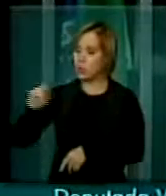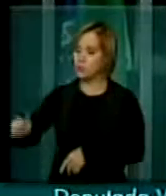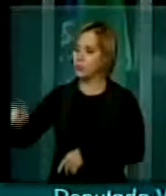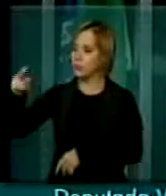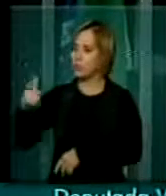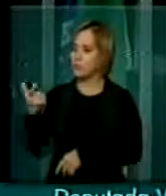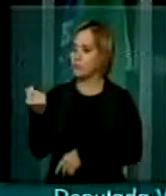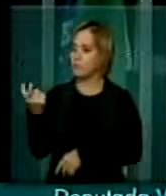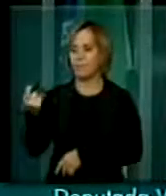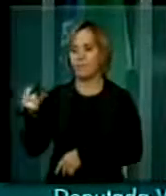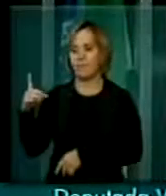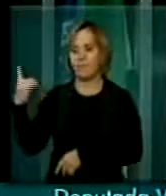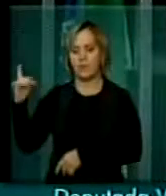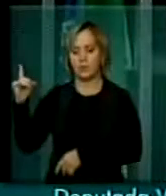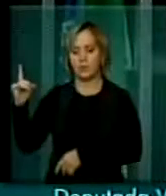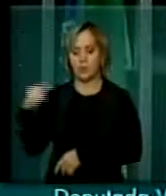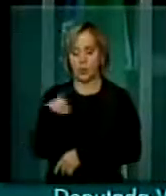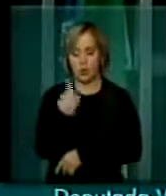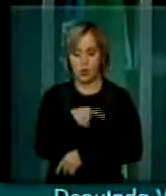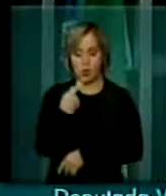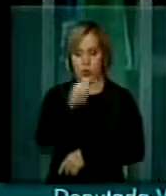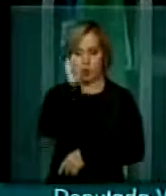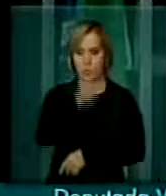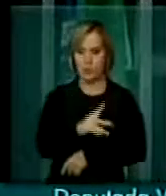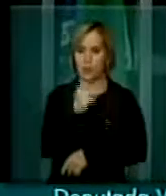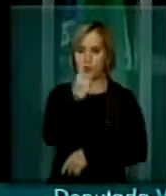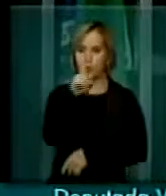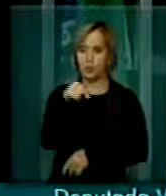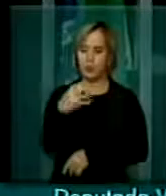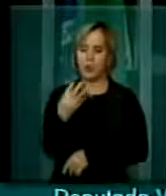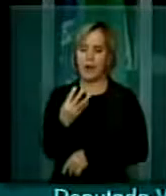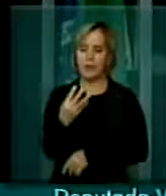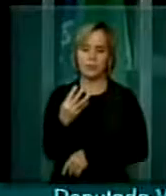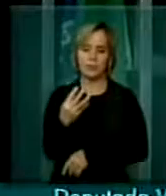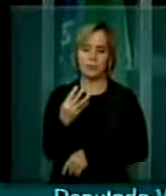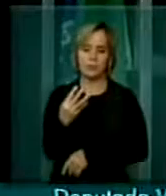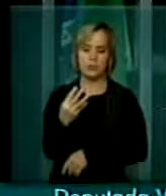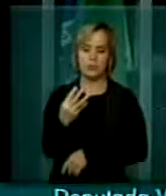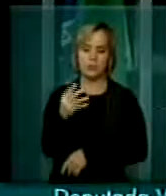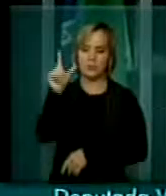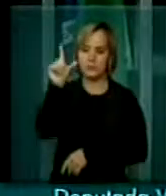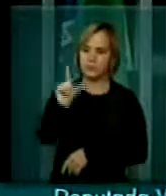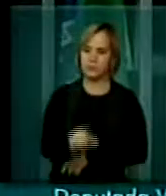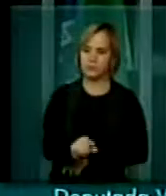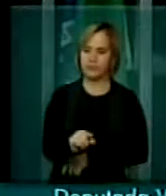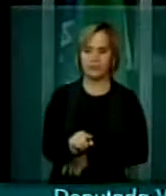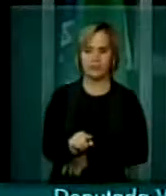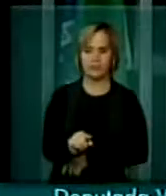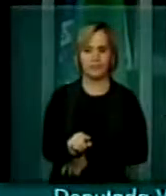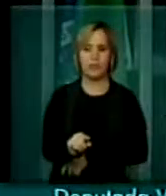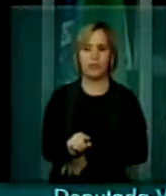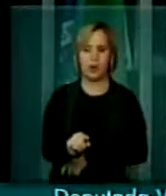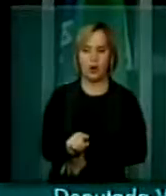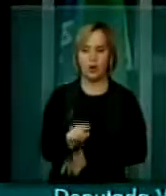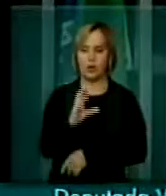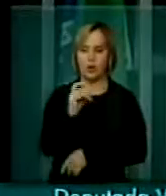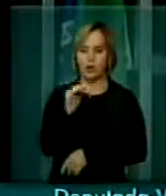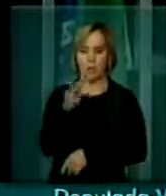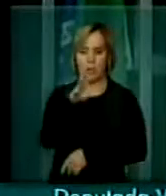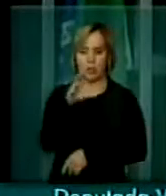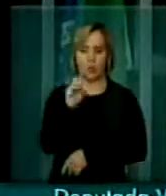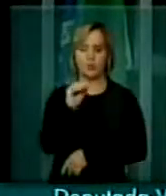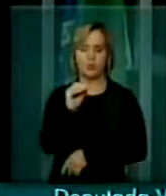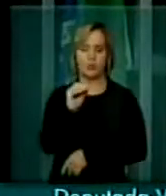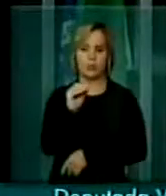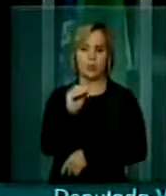seja, o nosso é um quarto aproximadamente, um quarto aproximadamente o custo de países da